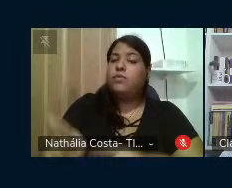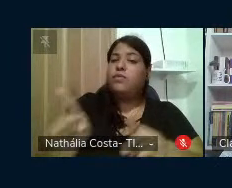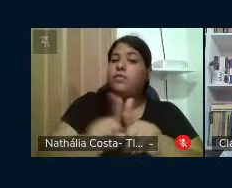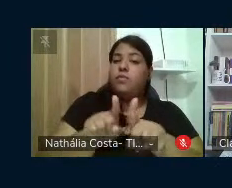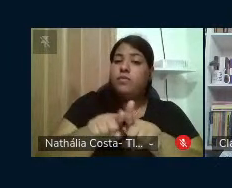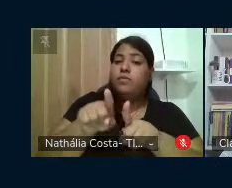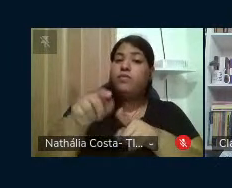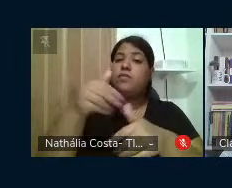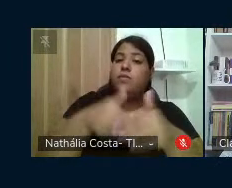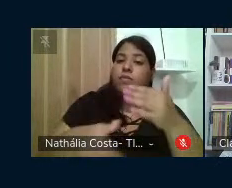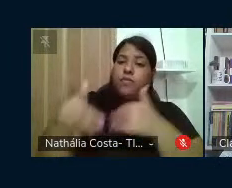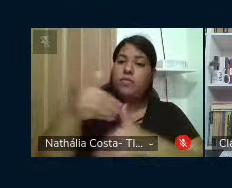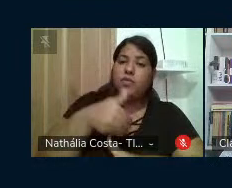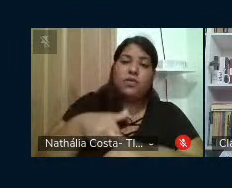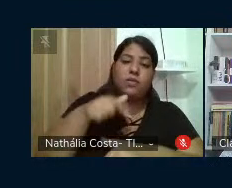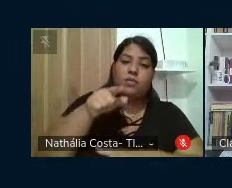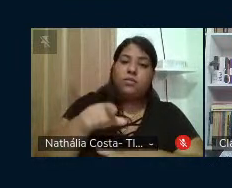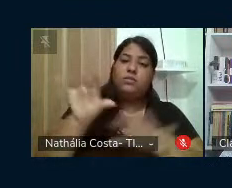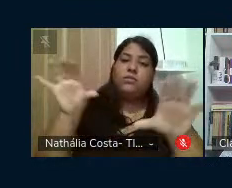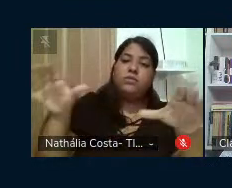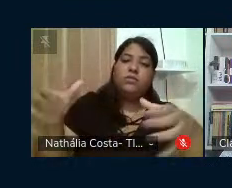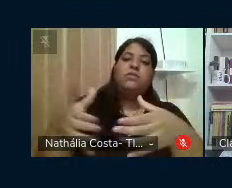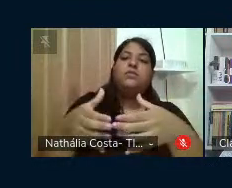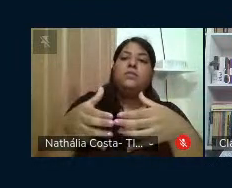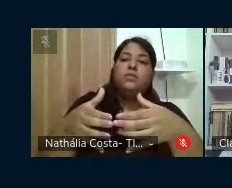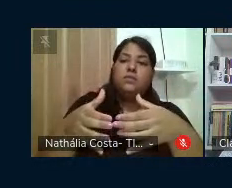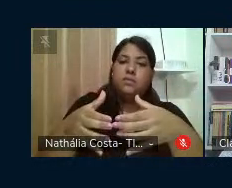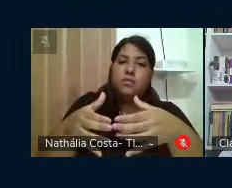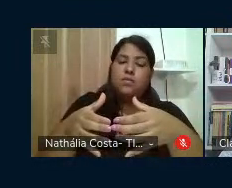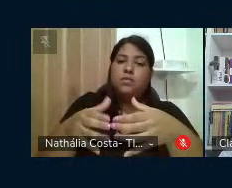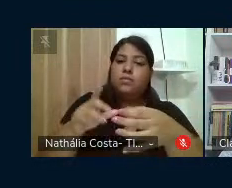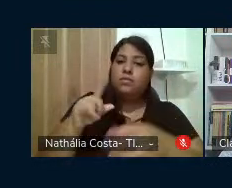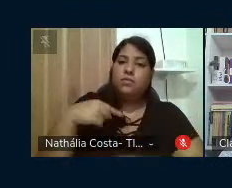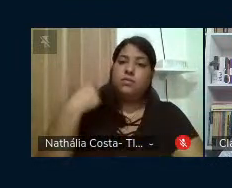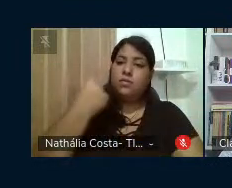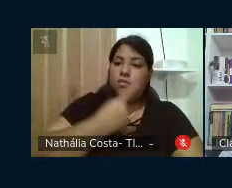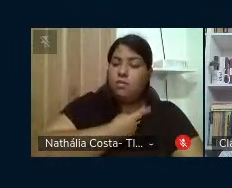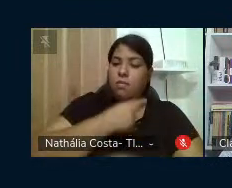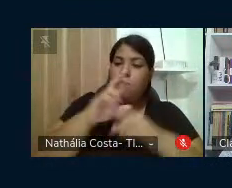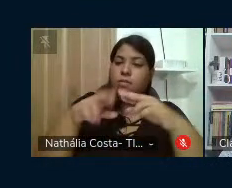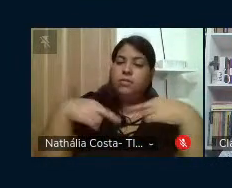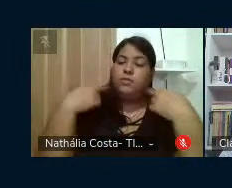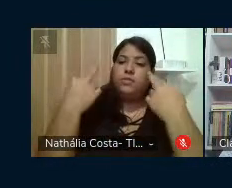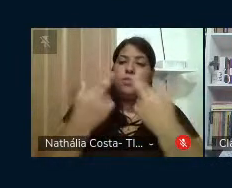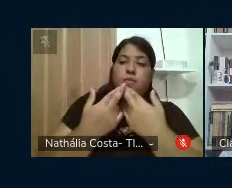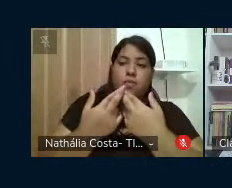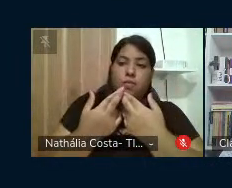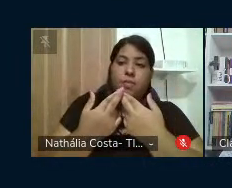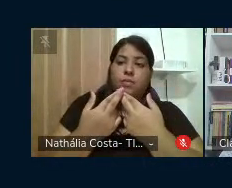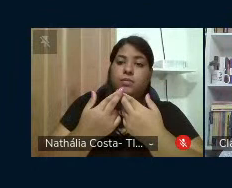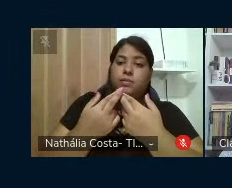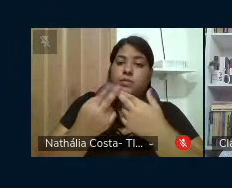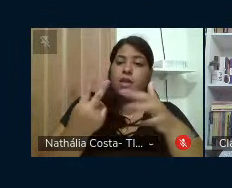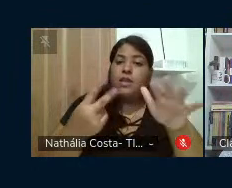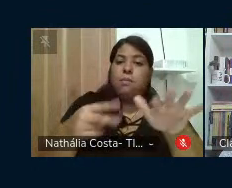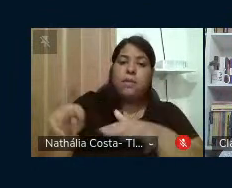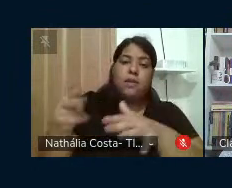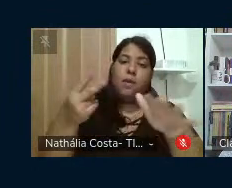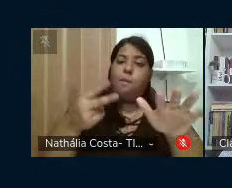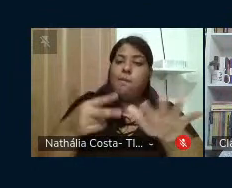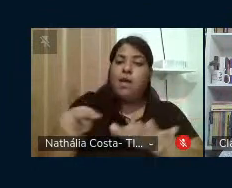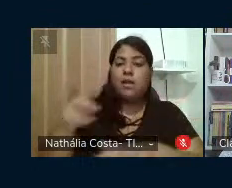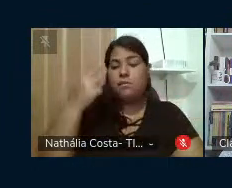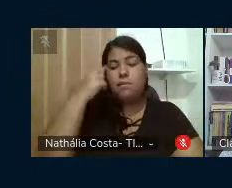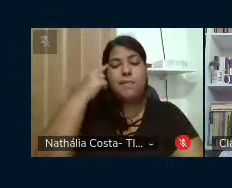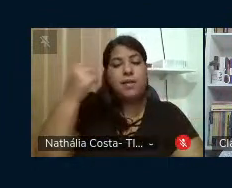parte dessa grande comissão onde nós nos reunimos praticamente semanalmente para